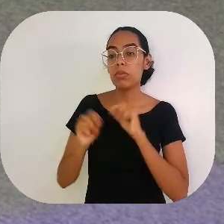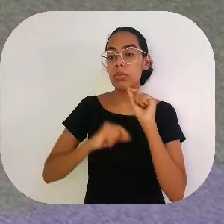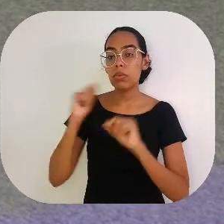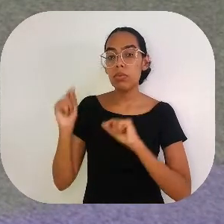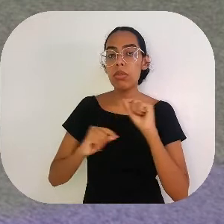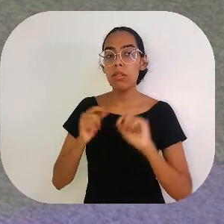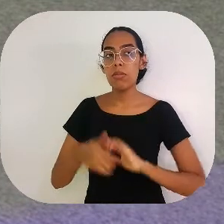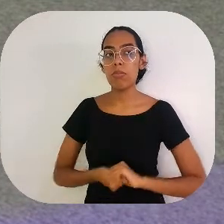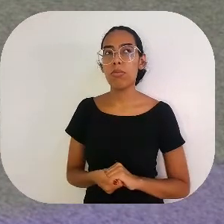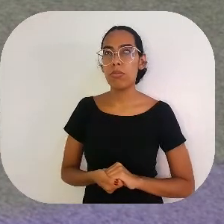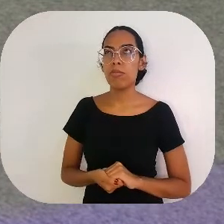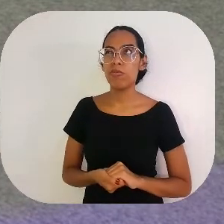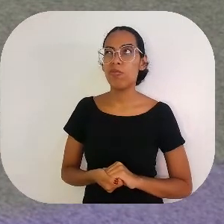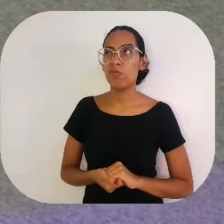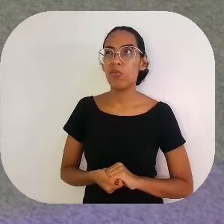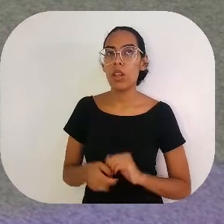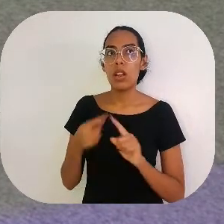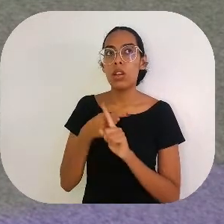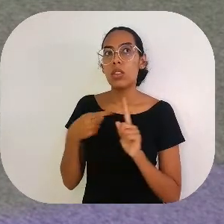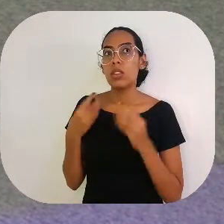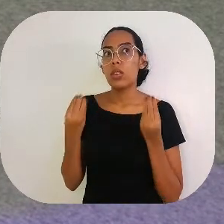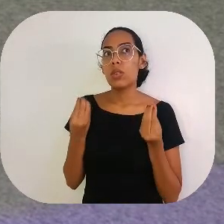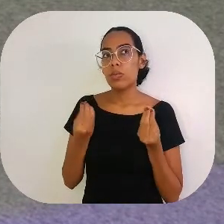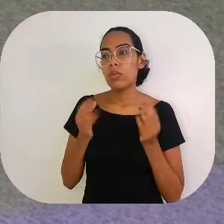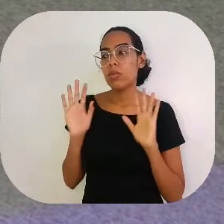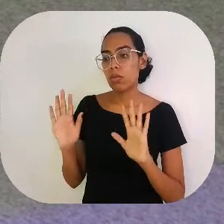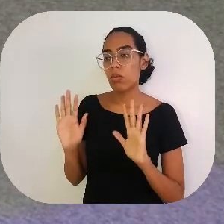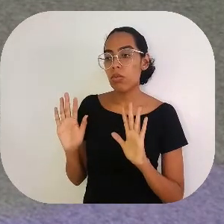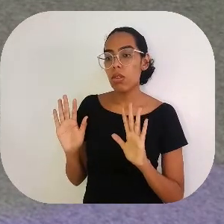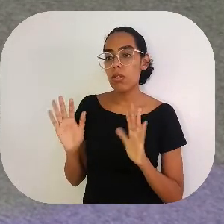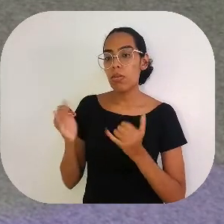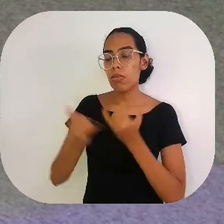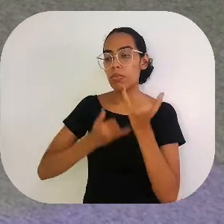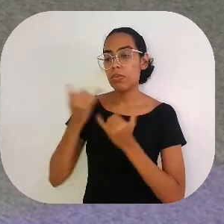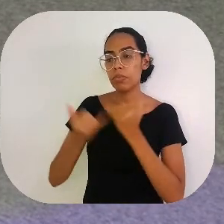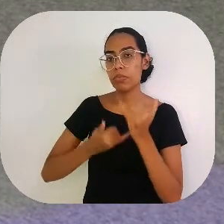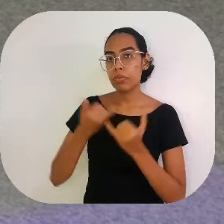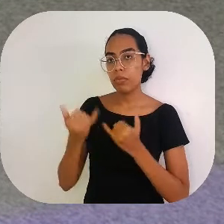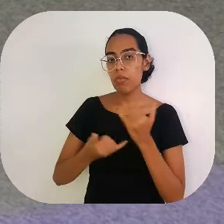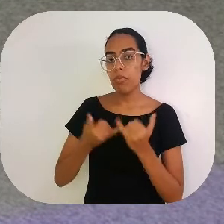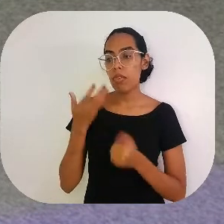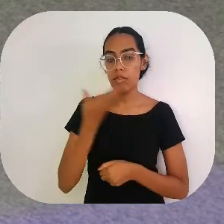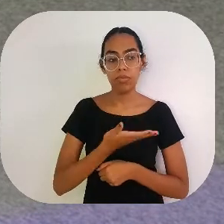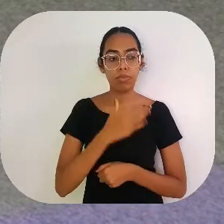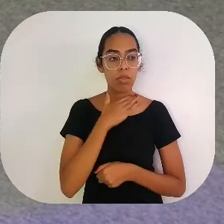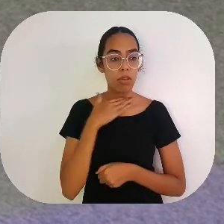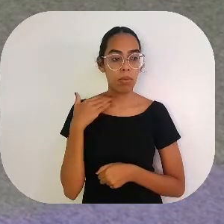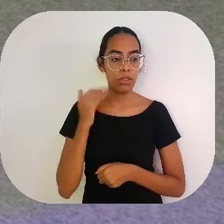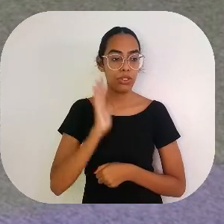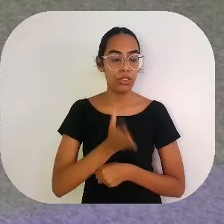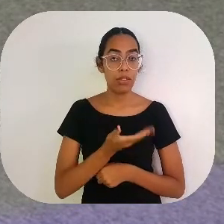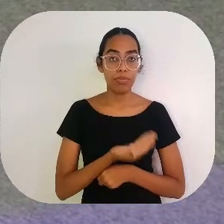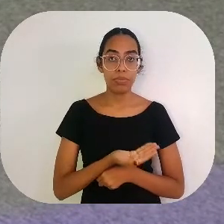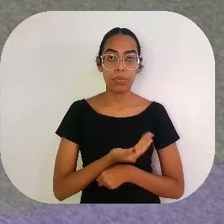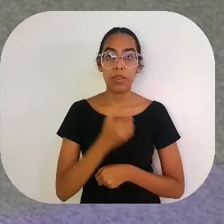assim, ei! Sobrou uma moeda. Como é que nós vamos dividir? O outro falou, rapaz, vamos fazer o seguinte?